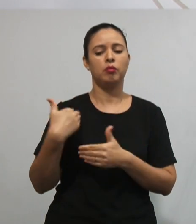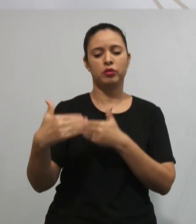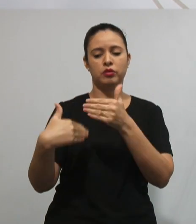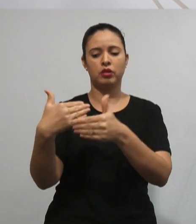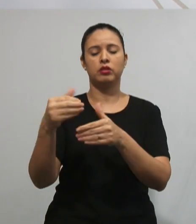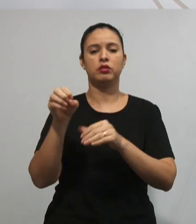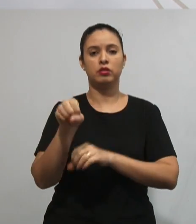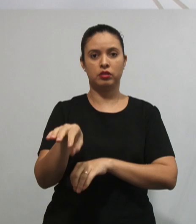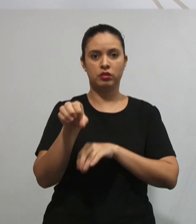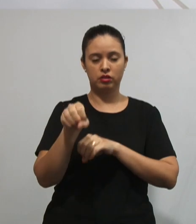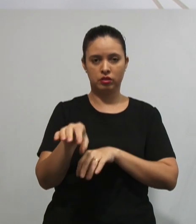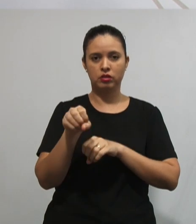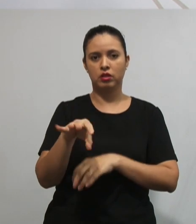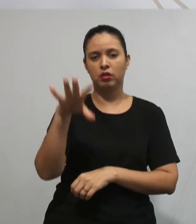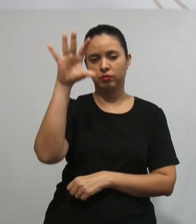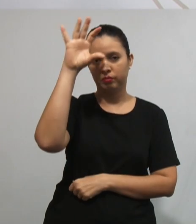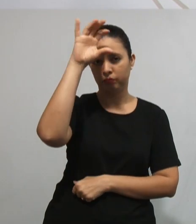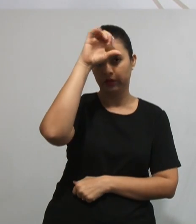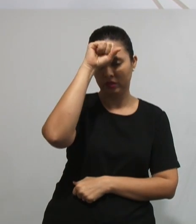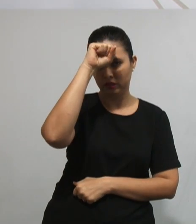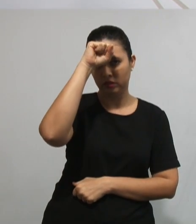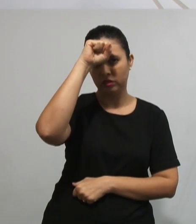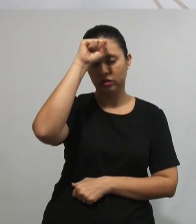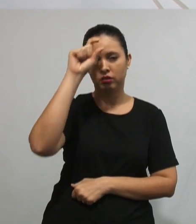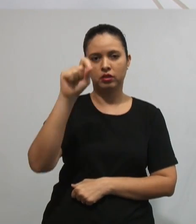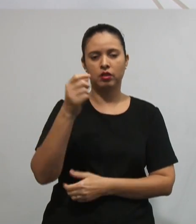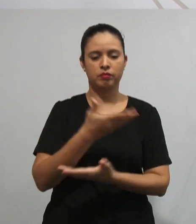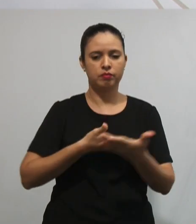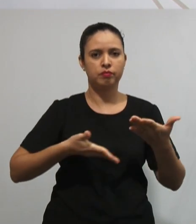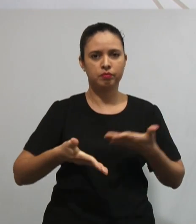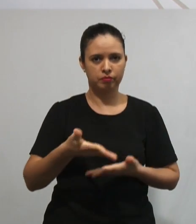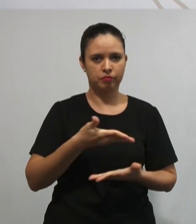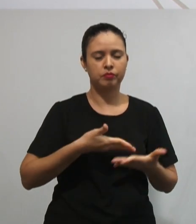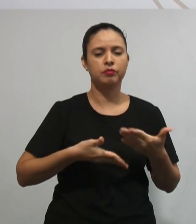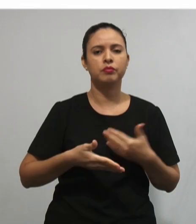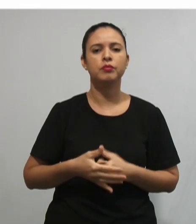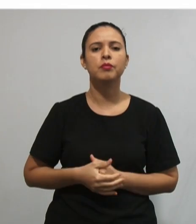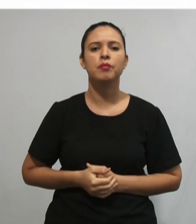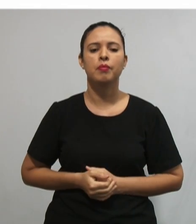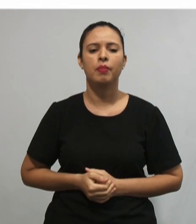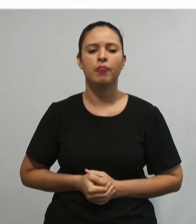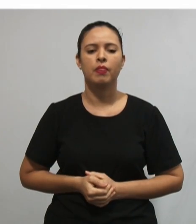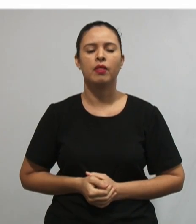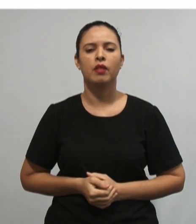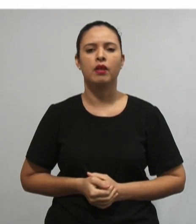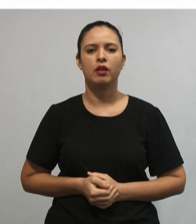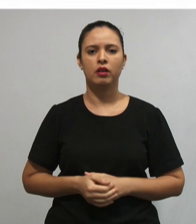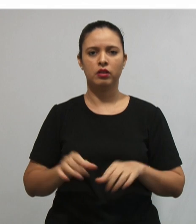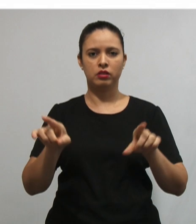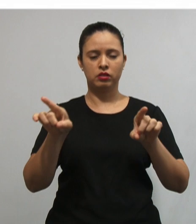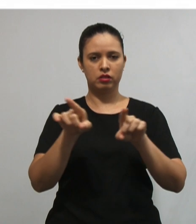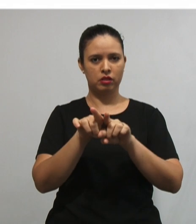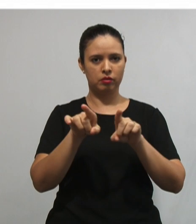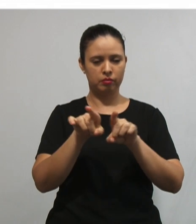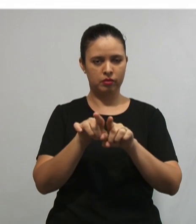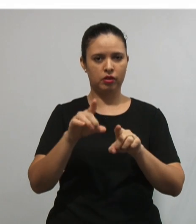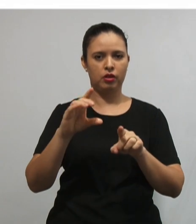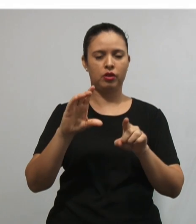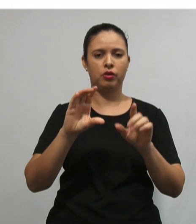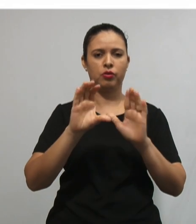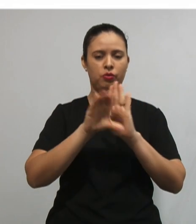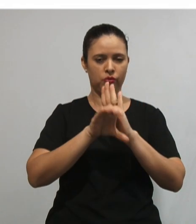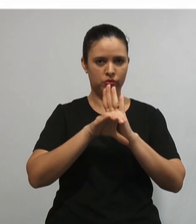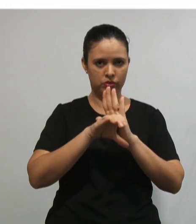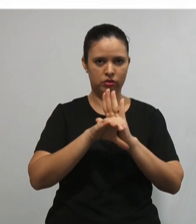ensino e aprendizagem a partir dessa colaboração. E os conceitos norteadores do trabalho de